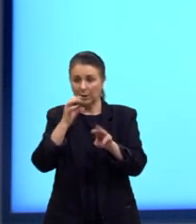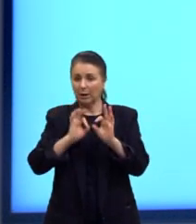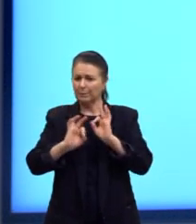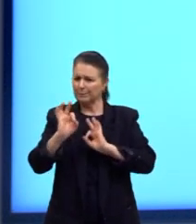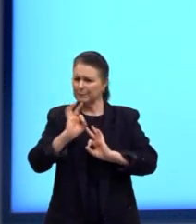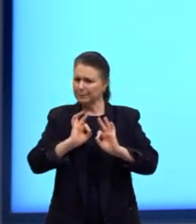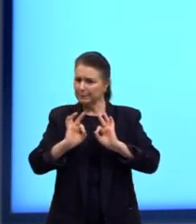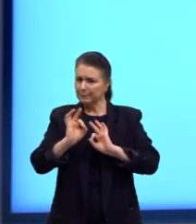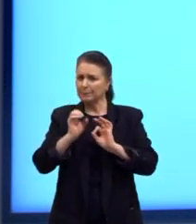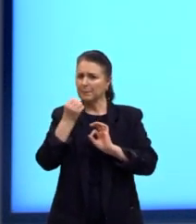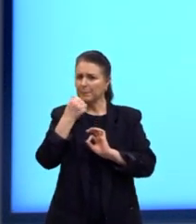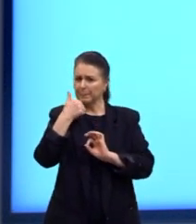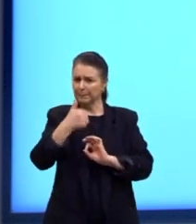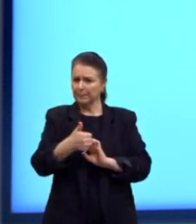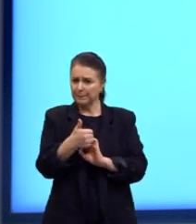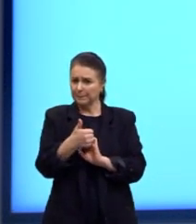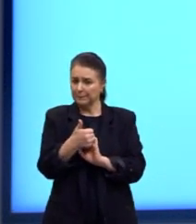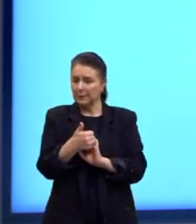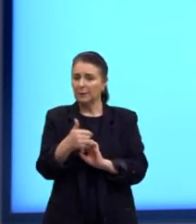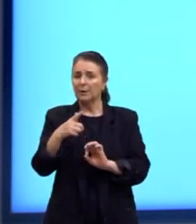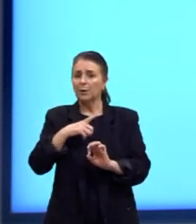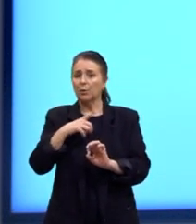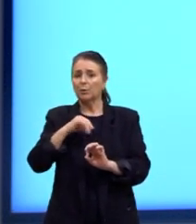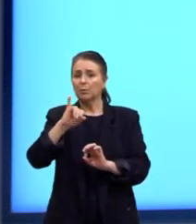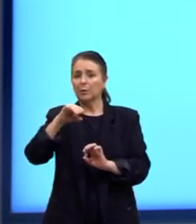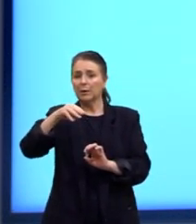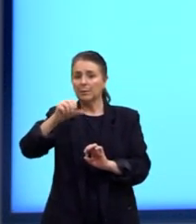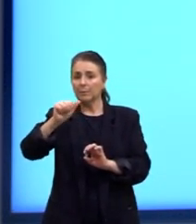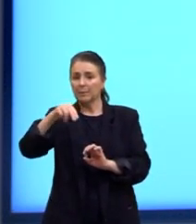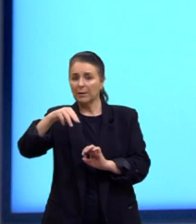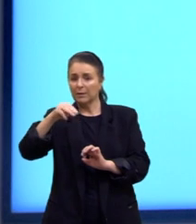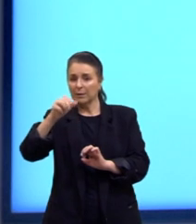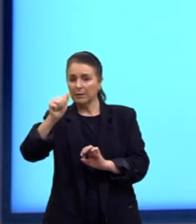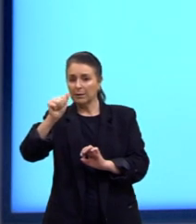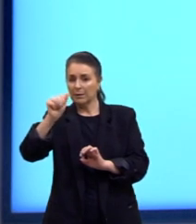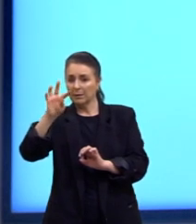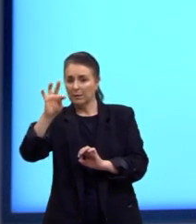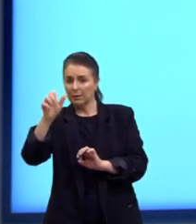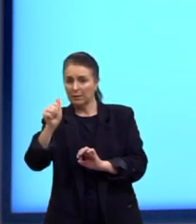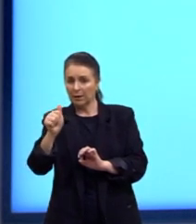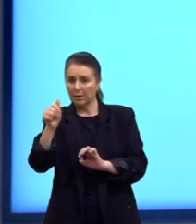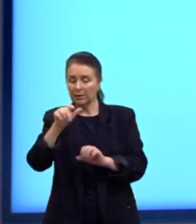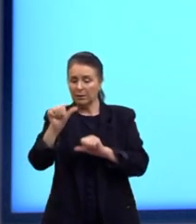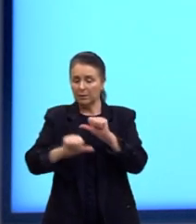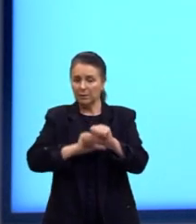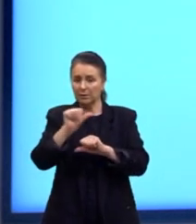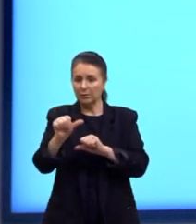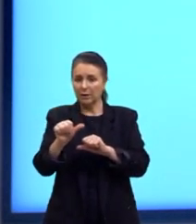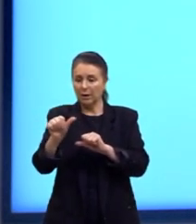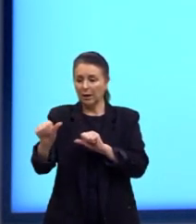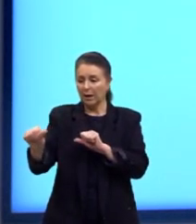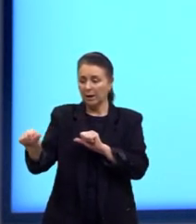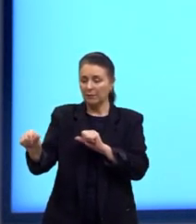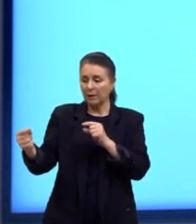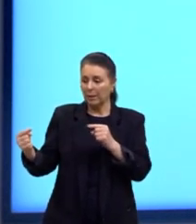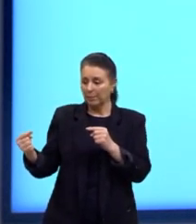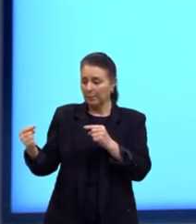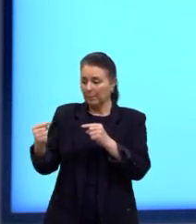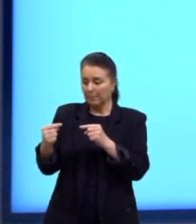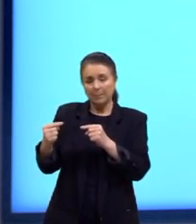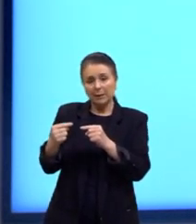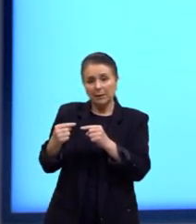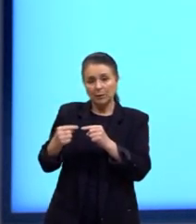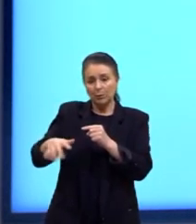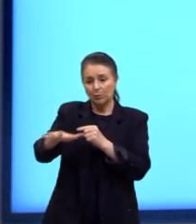formas que a gente consegue imantar, né? Transformar em um imã é colocar, então, próximo de um campo magnético muito forte